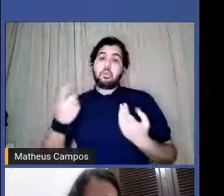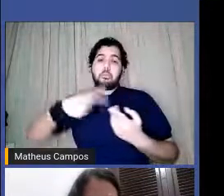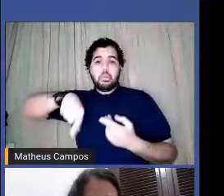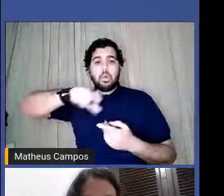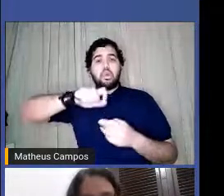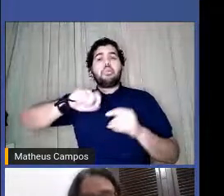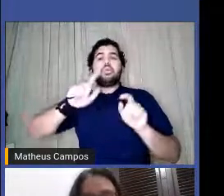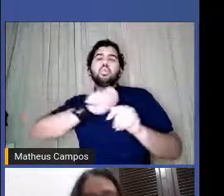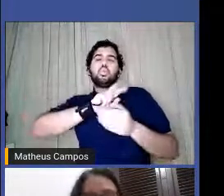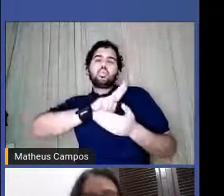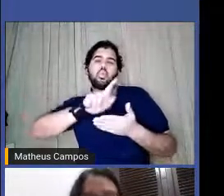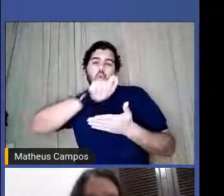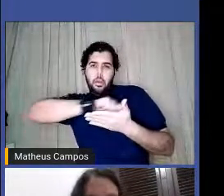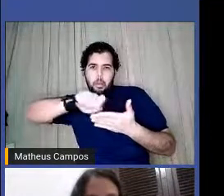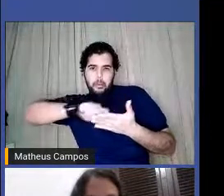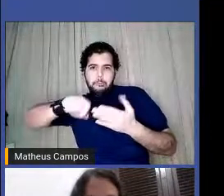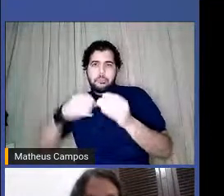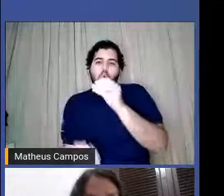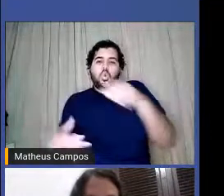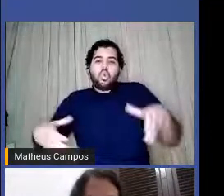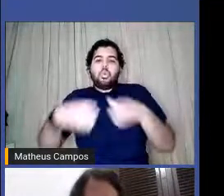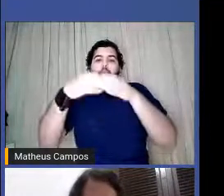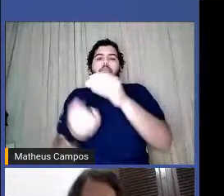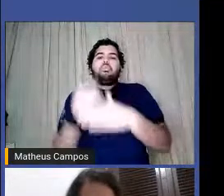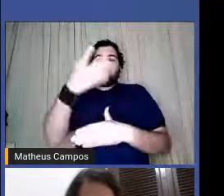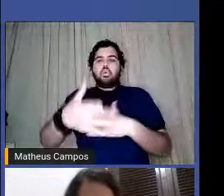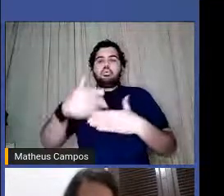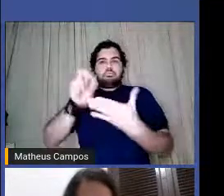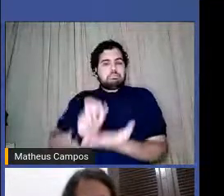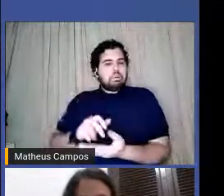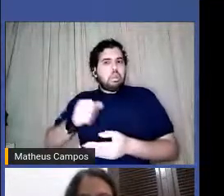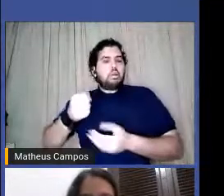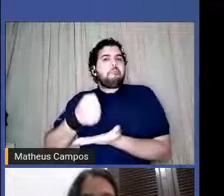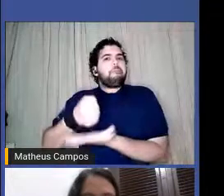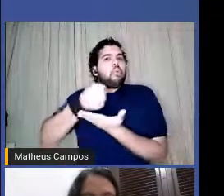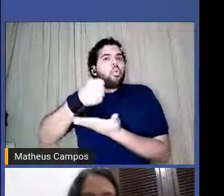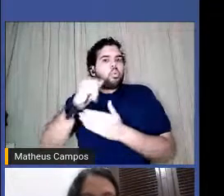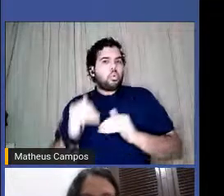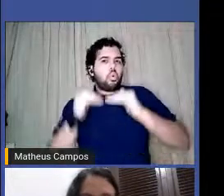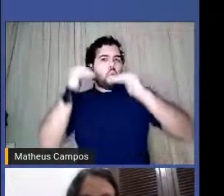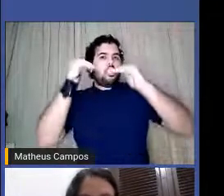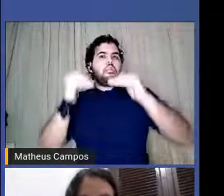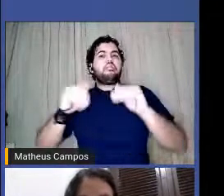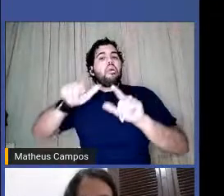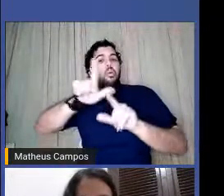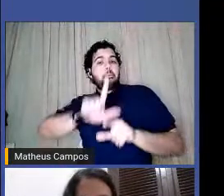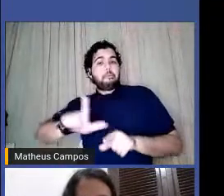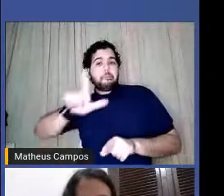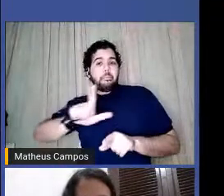Vulcânicas, potencializando uma literatura de alternativas. Vinícius, por favor, passa.